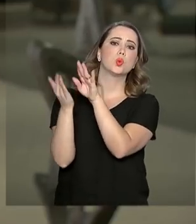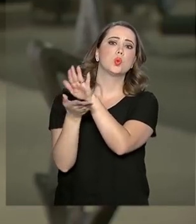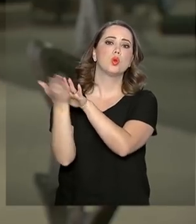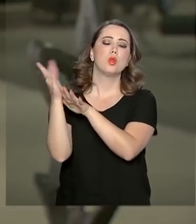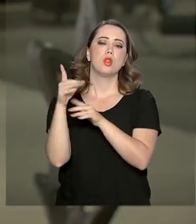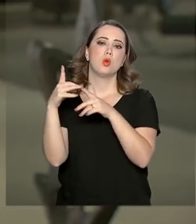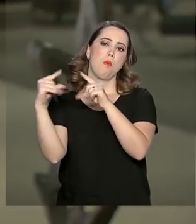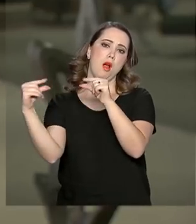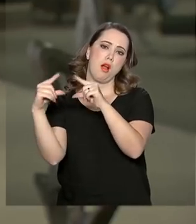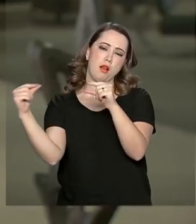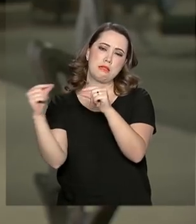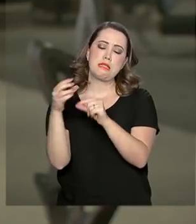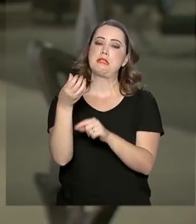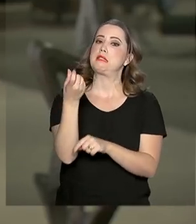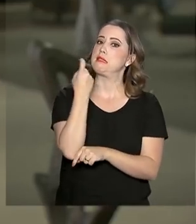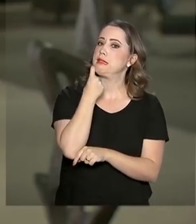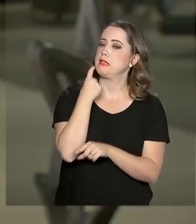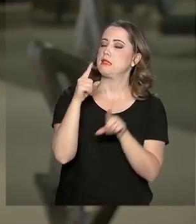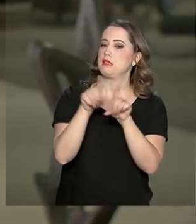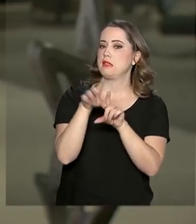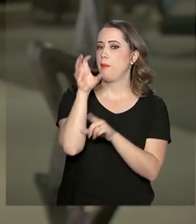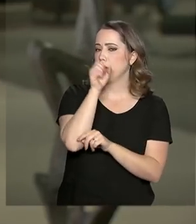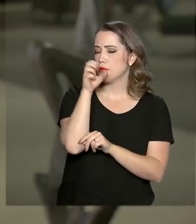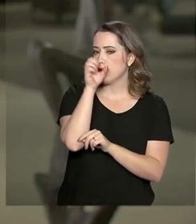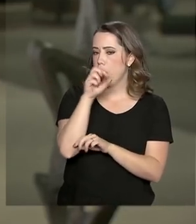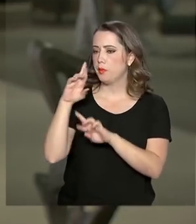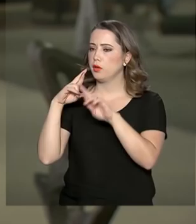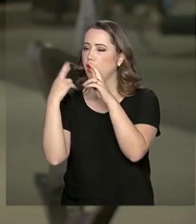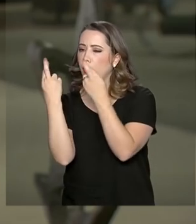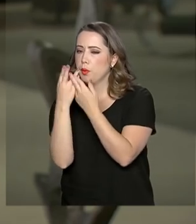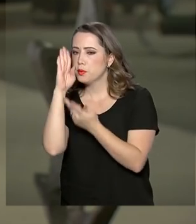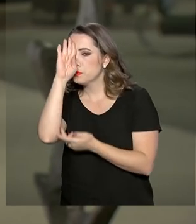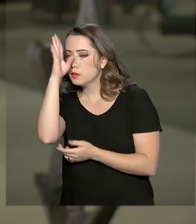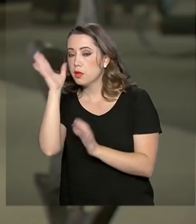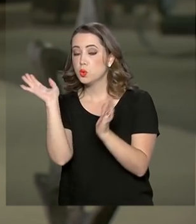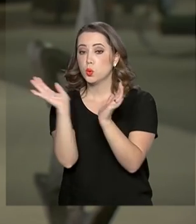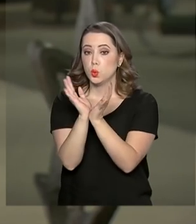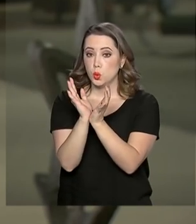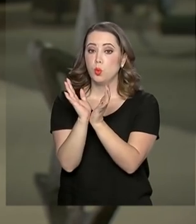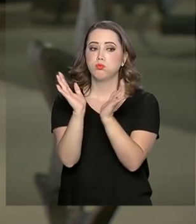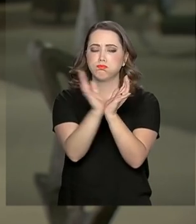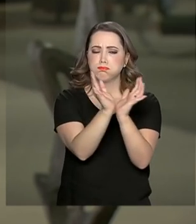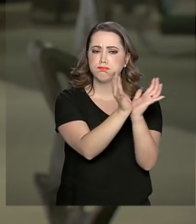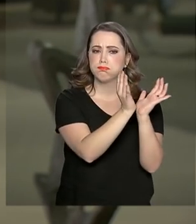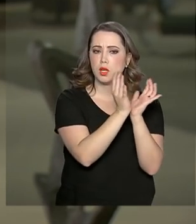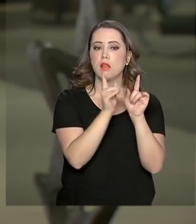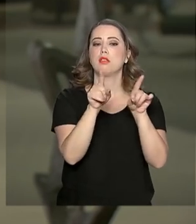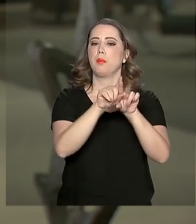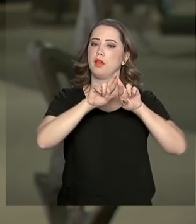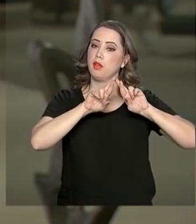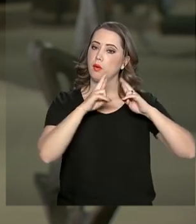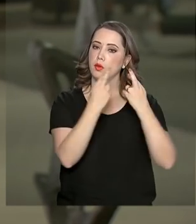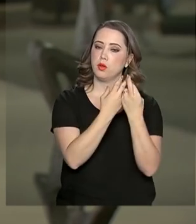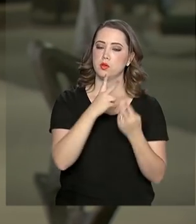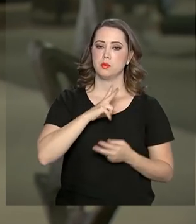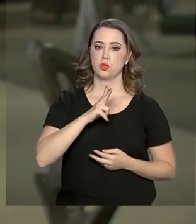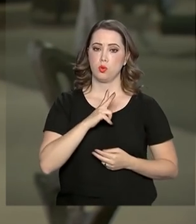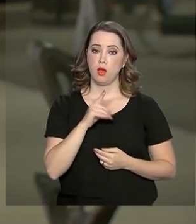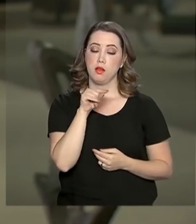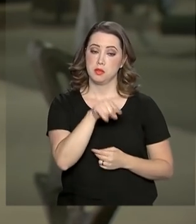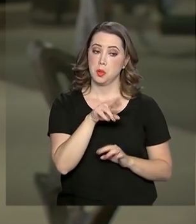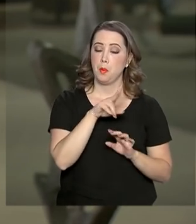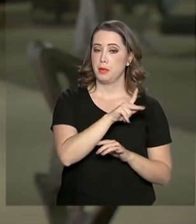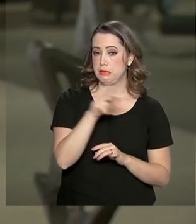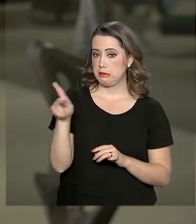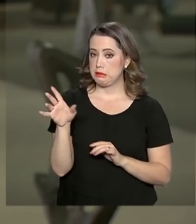sexta e sábado. E além das reuniões principais do grupo, estão previstas audiências privadas com o presidente do Banco Mundial,